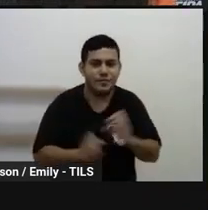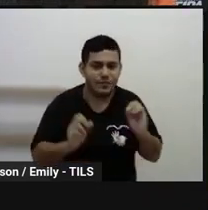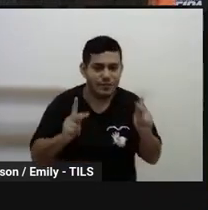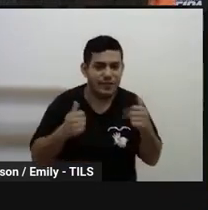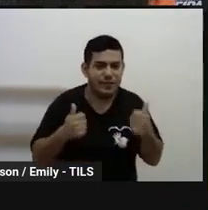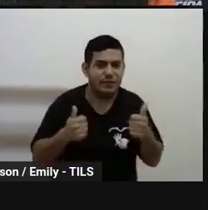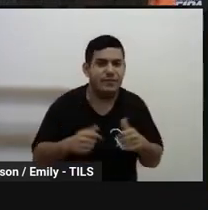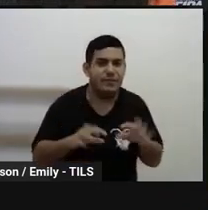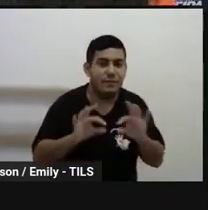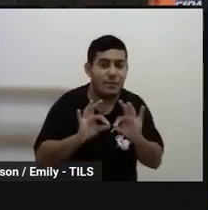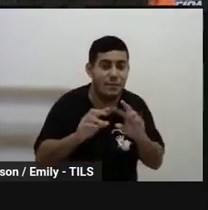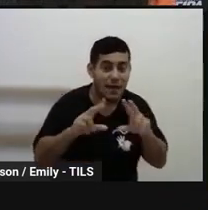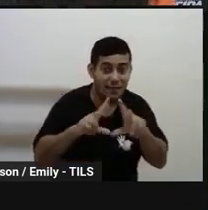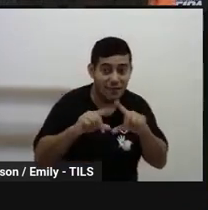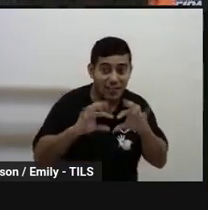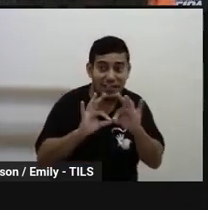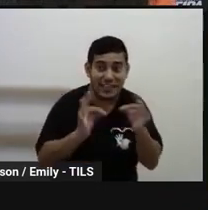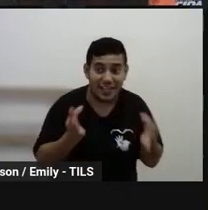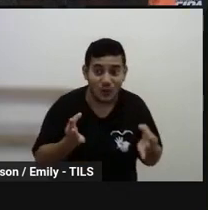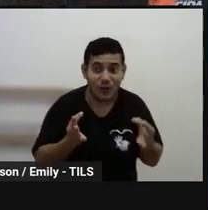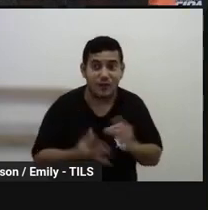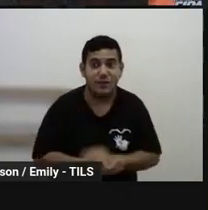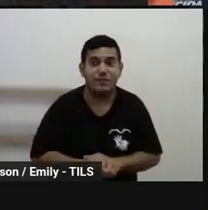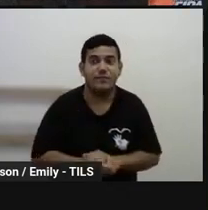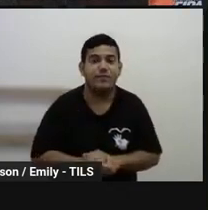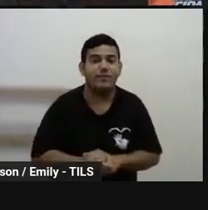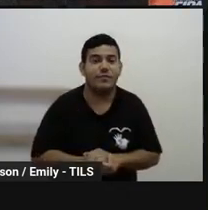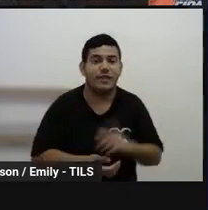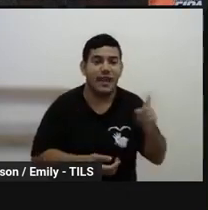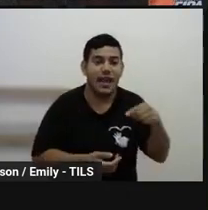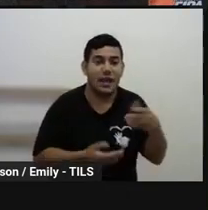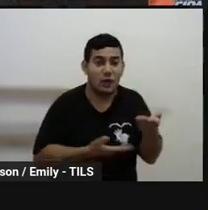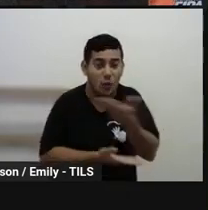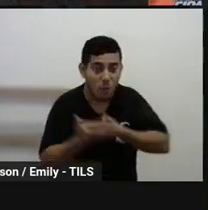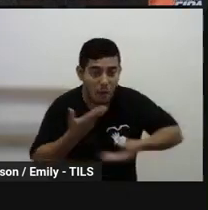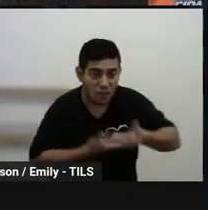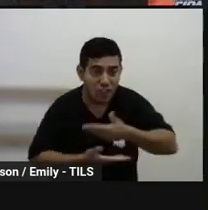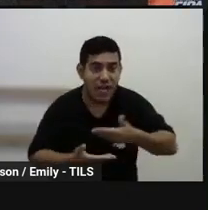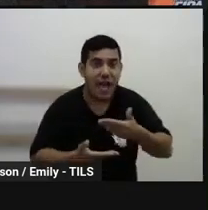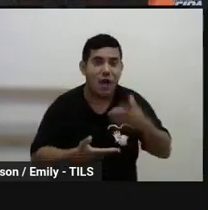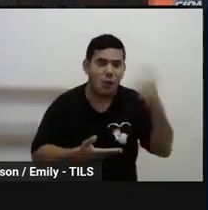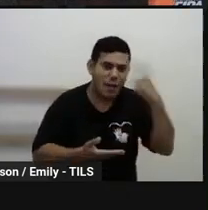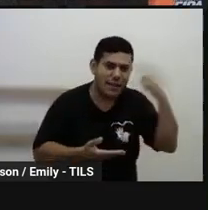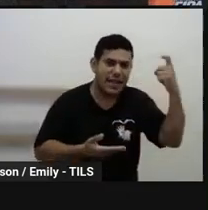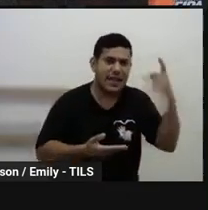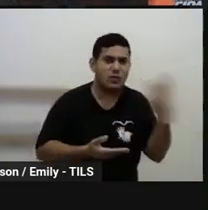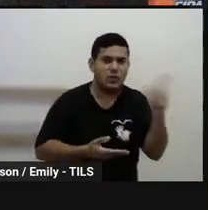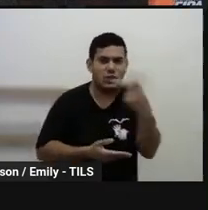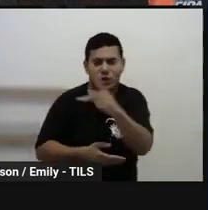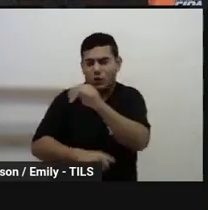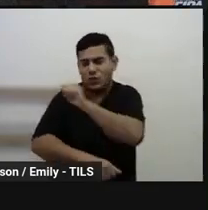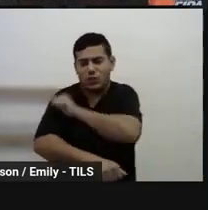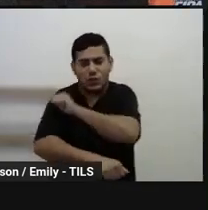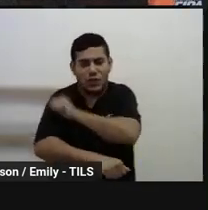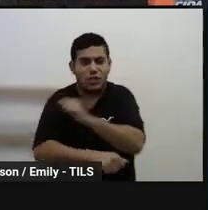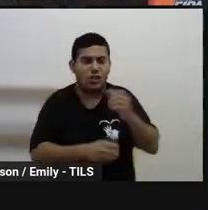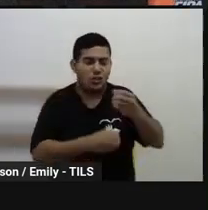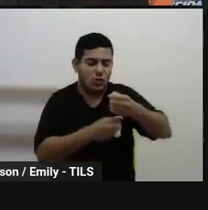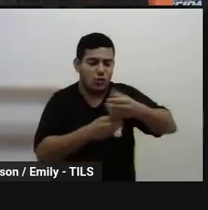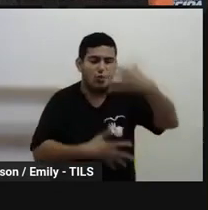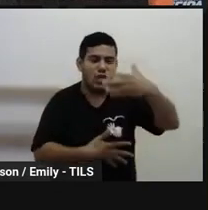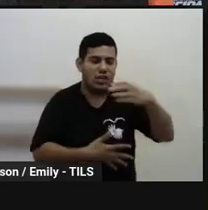Mas fiquem tranquilos, inclusive, quem quiser compartilhar alguma ideia que fez com seus estudantes no chat, eu acho que é